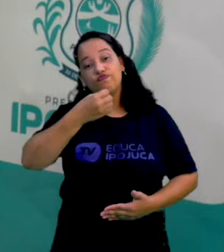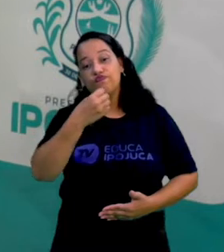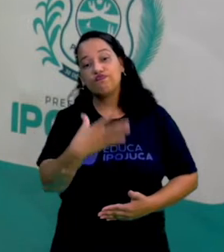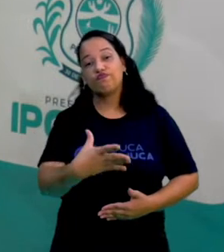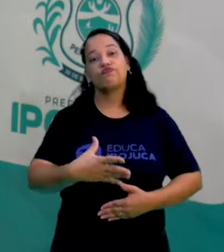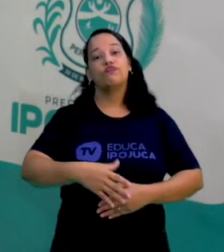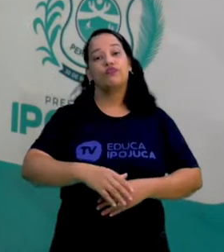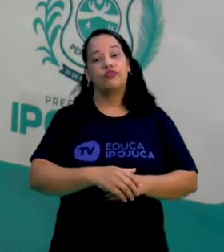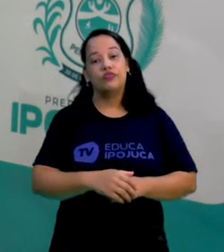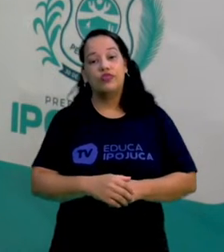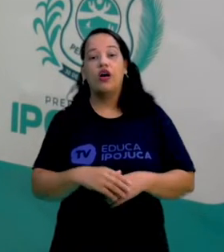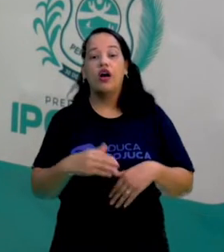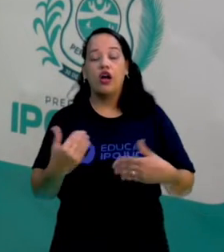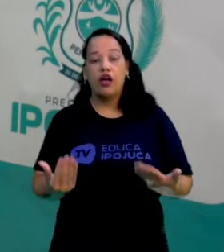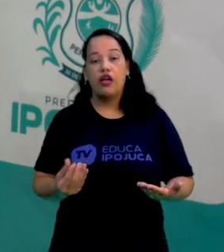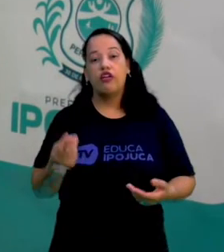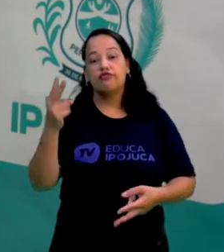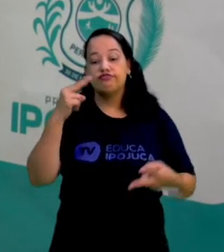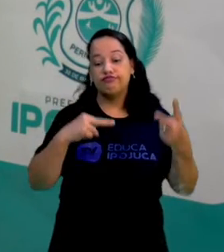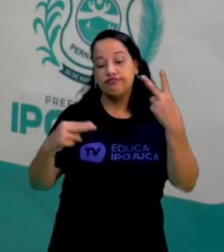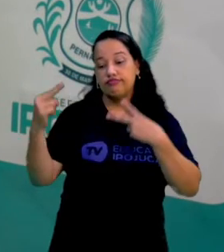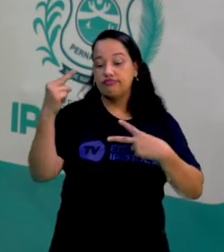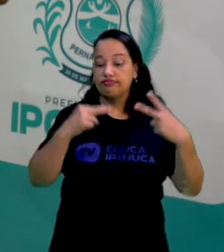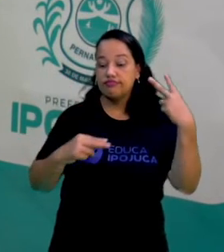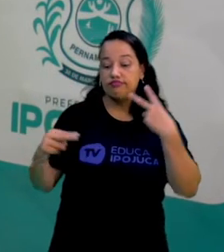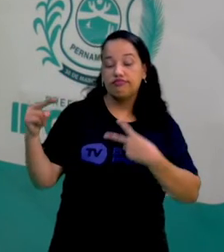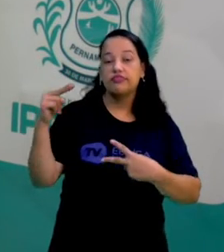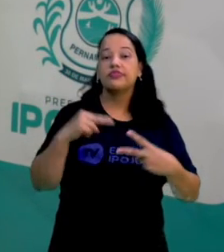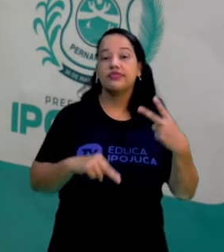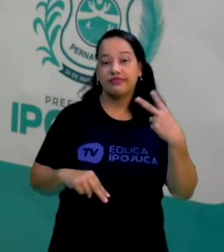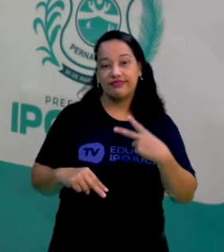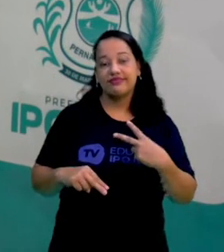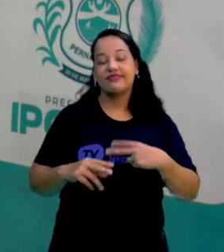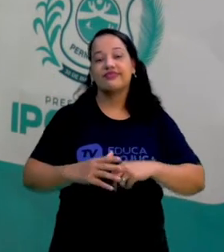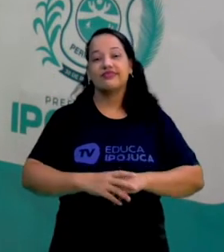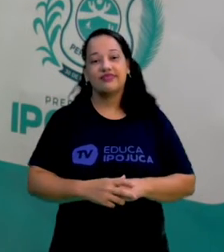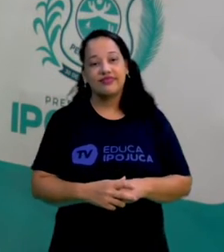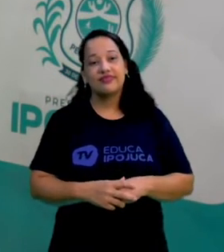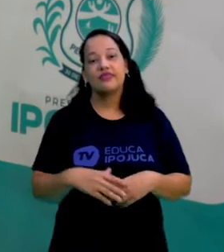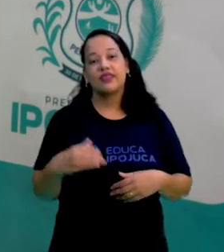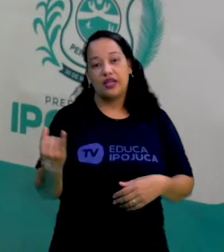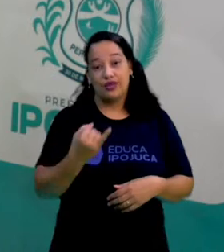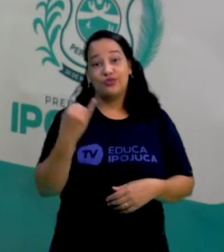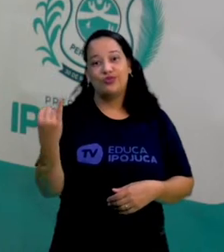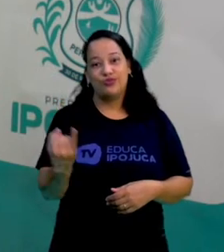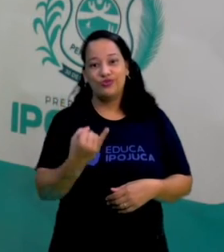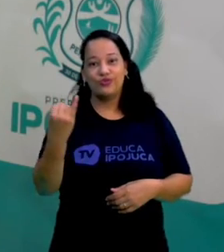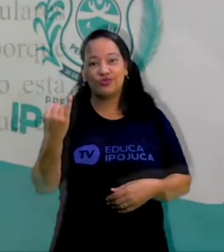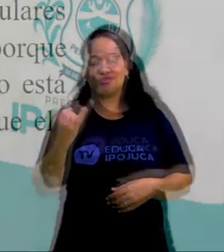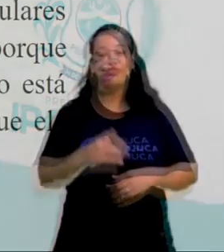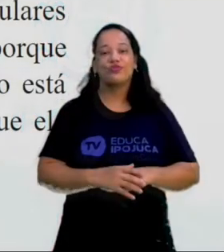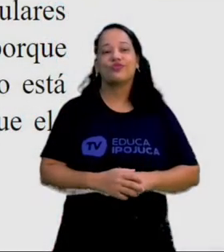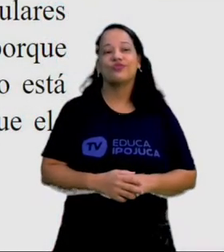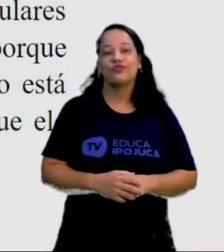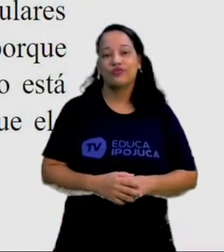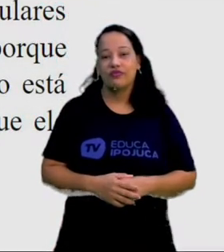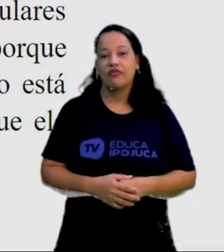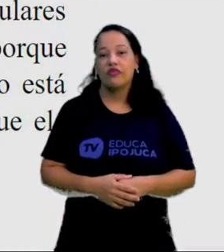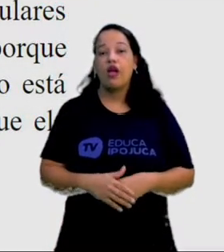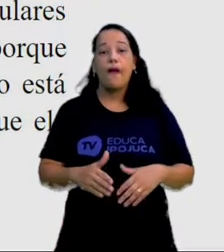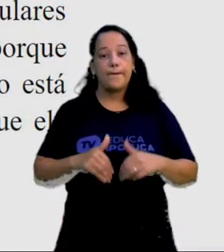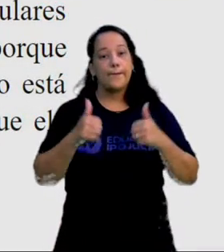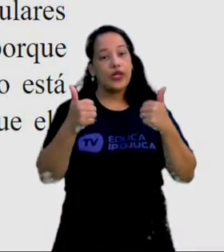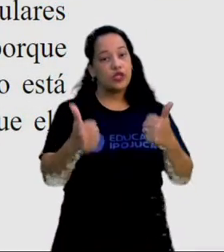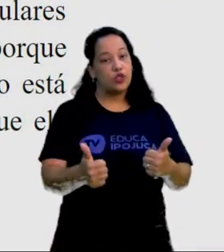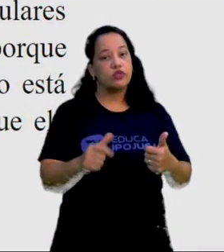na forma como a gente se enxerga, na forma como a gente se vê, e isso é importante, tá? Melhoria